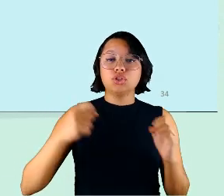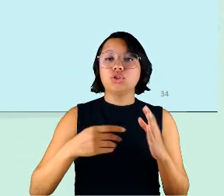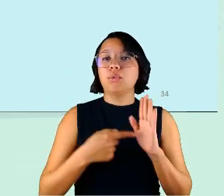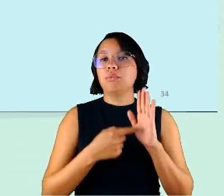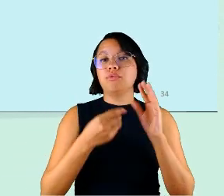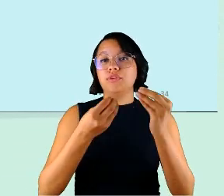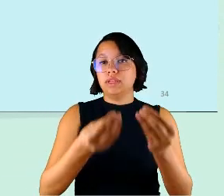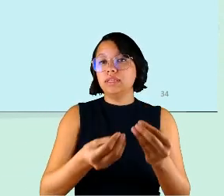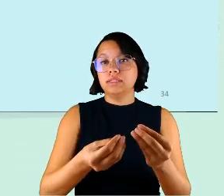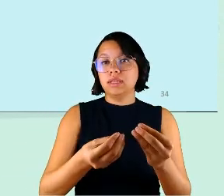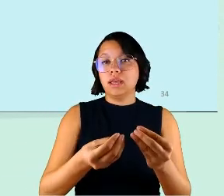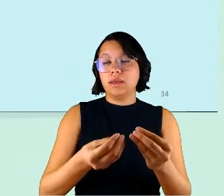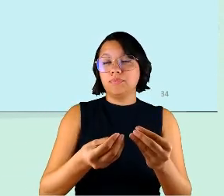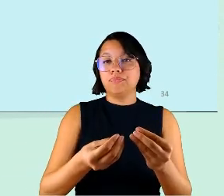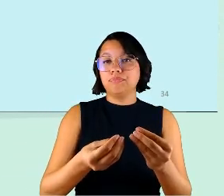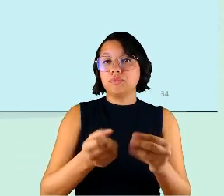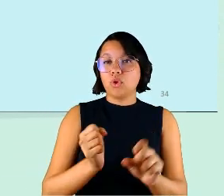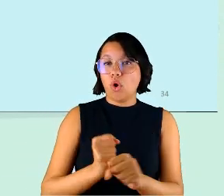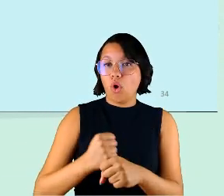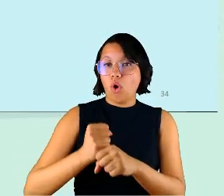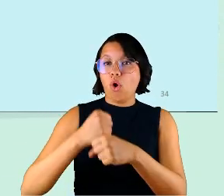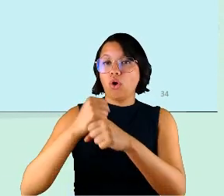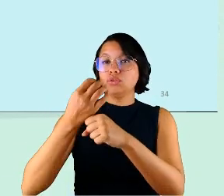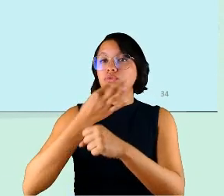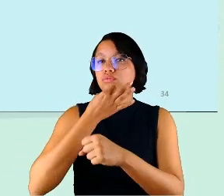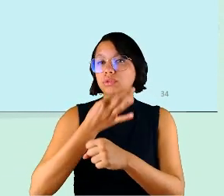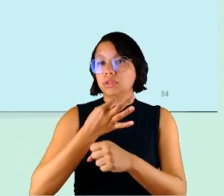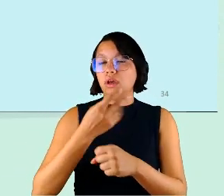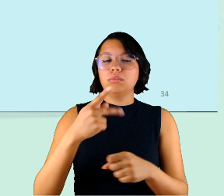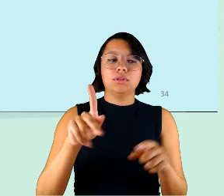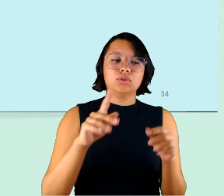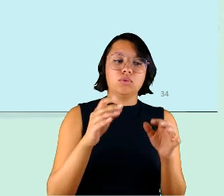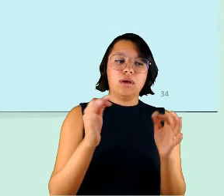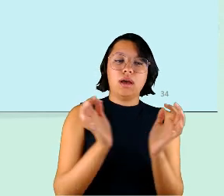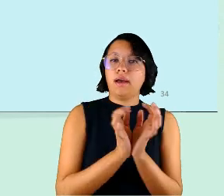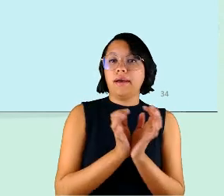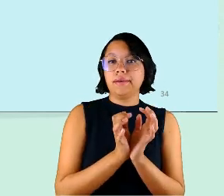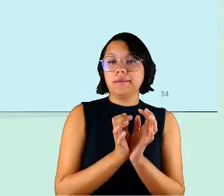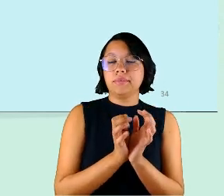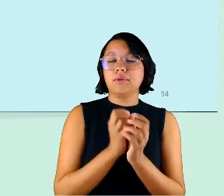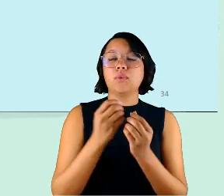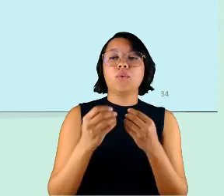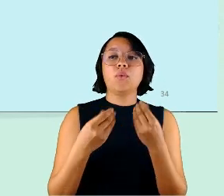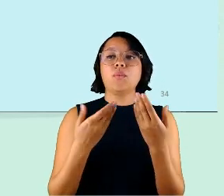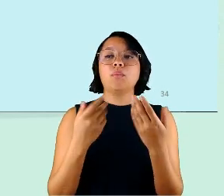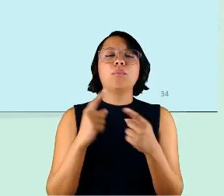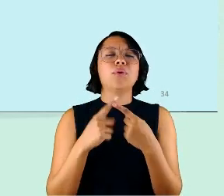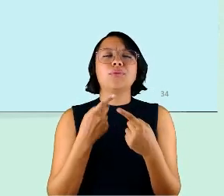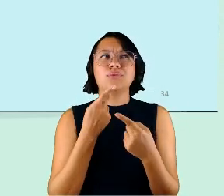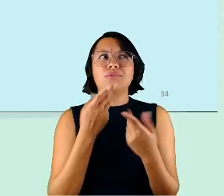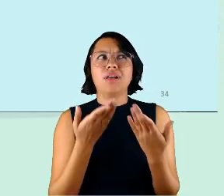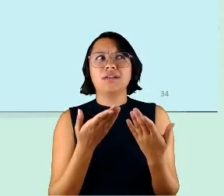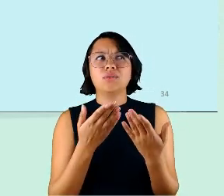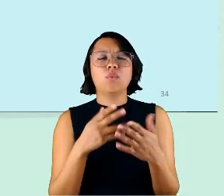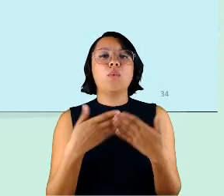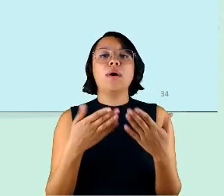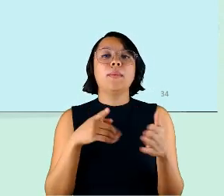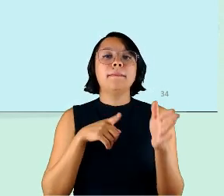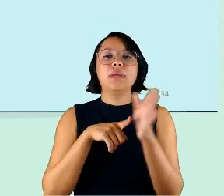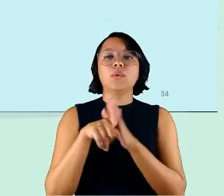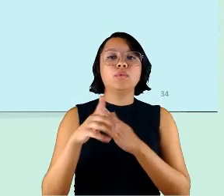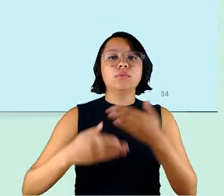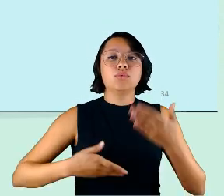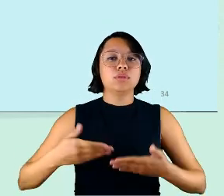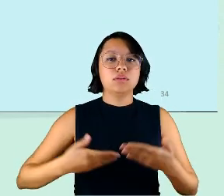para para a sua equipe porque eu estou falando isso porque quando a gente pergunta para os servidores o percentual é muito